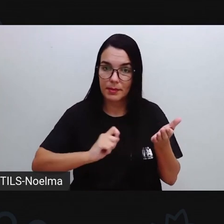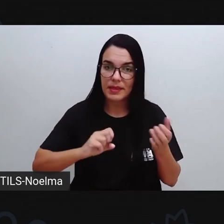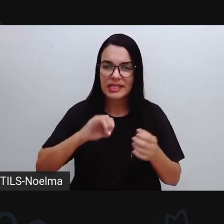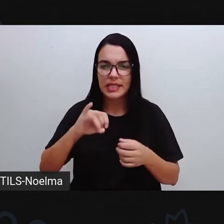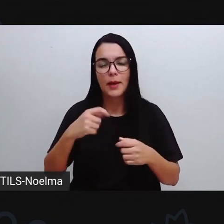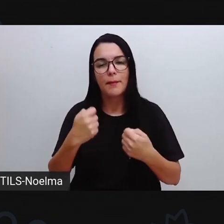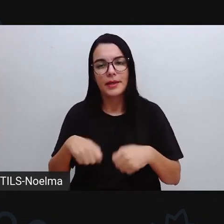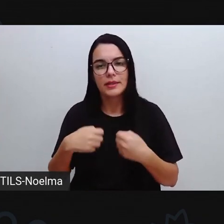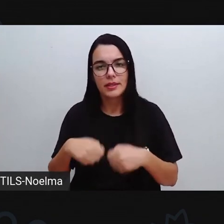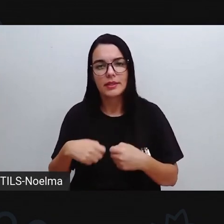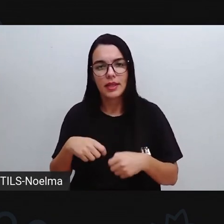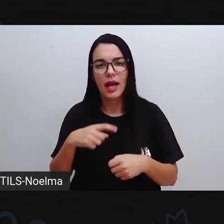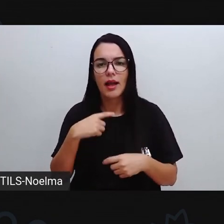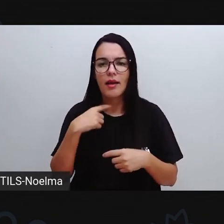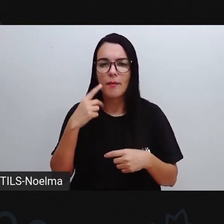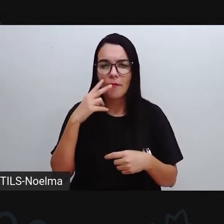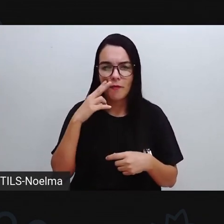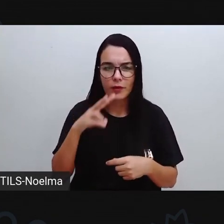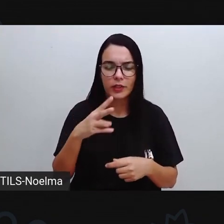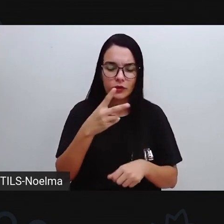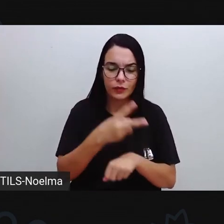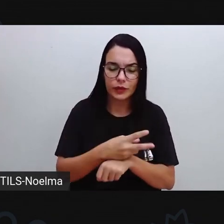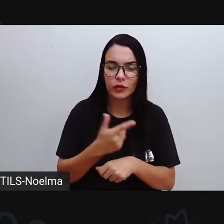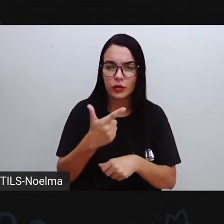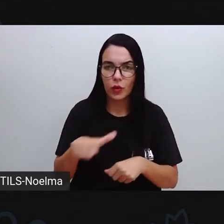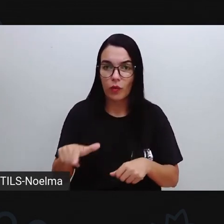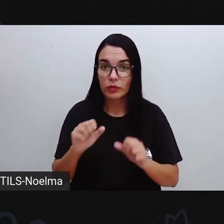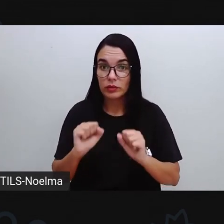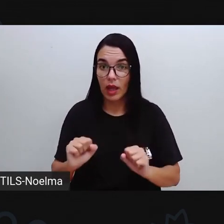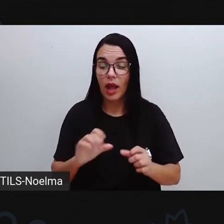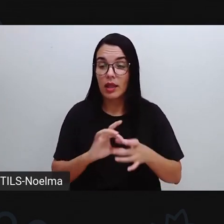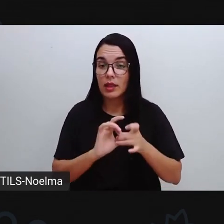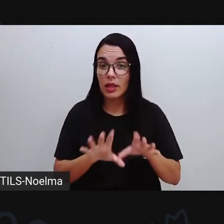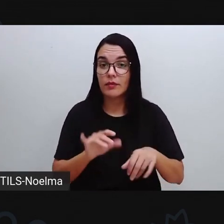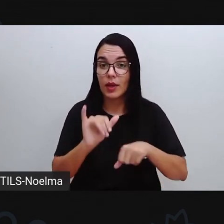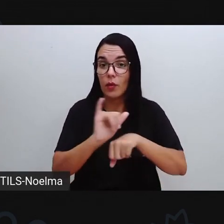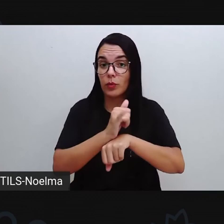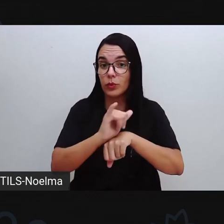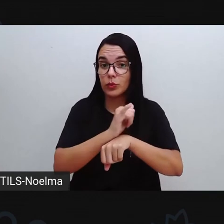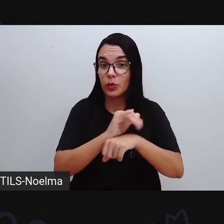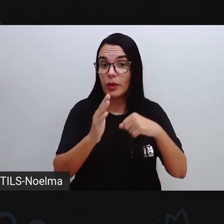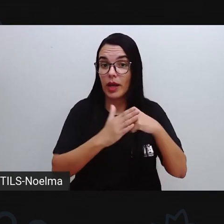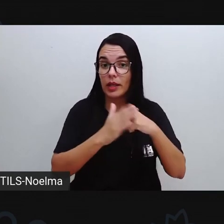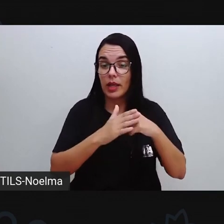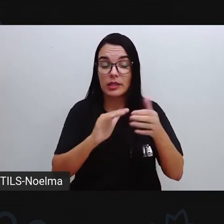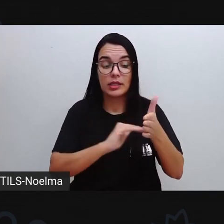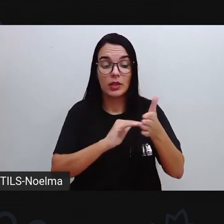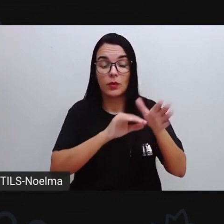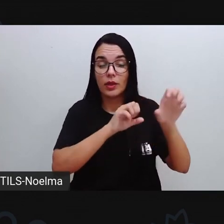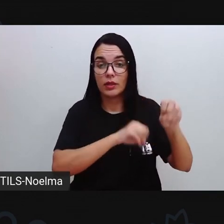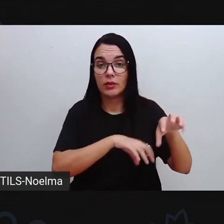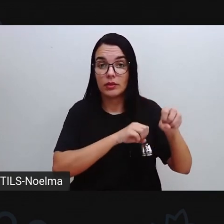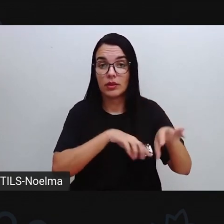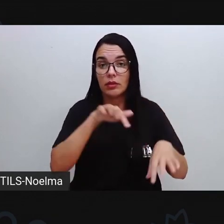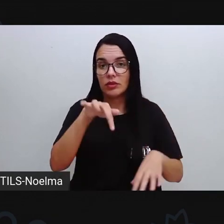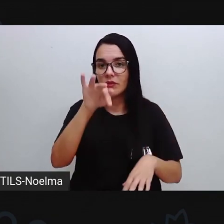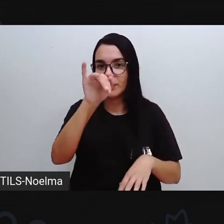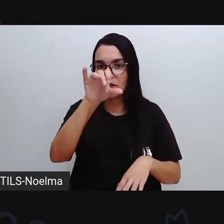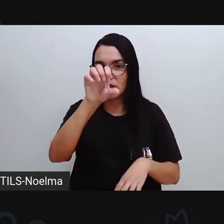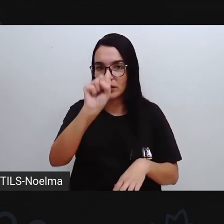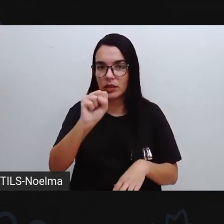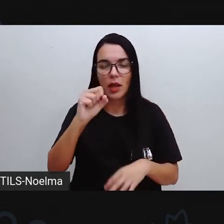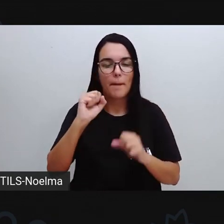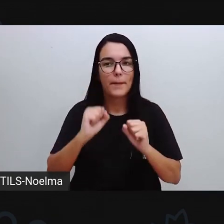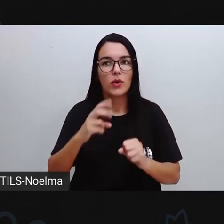precisar, assista esse vídeo novamente. Ele está disponível lá no nosso canal do YouTube, o canal da Seduc de Feira de Santana. E vocês podem assistir